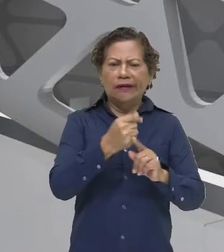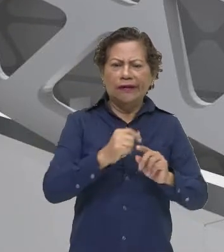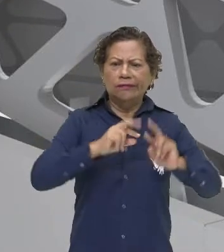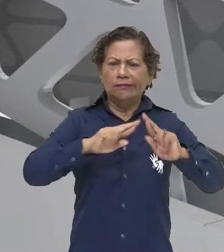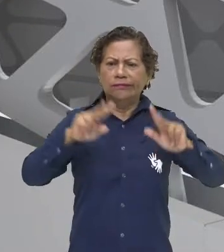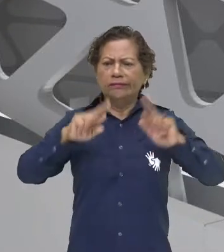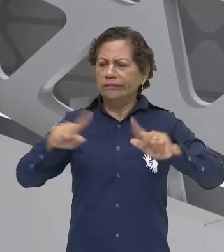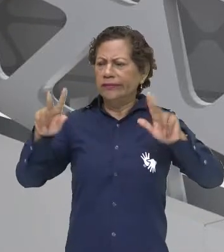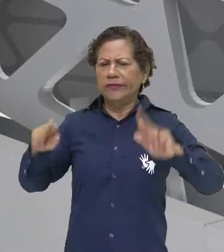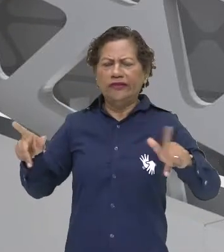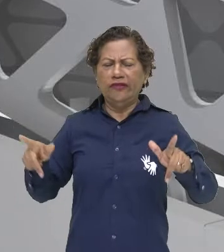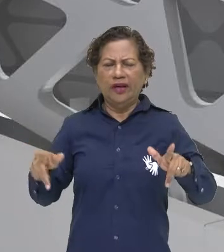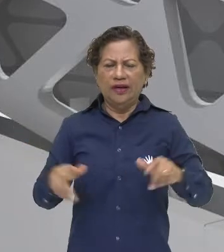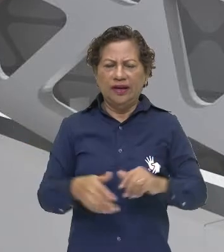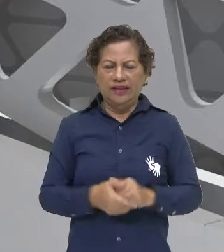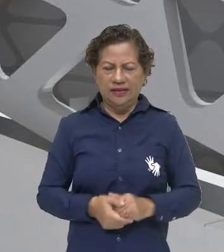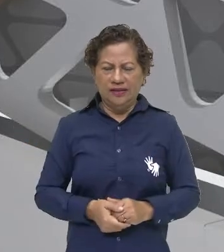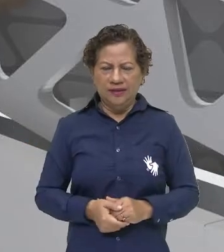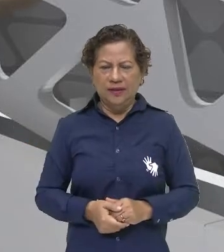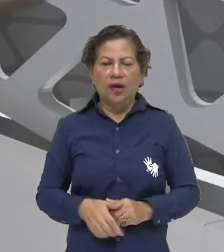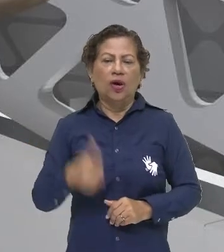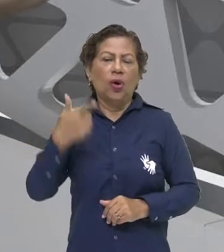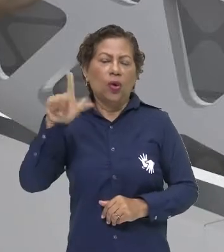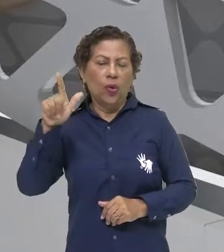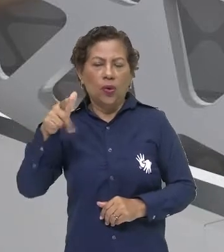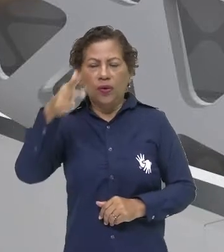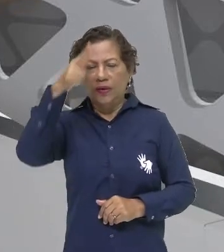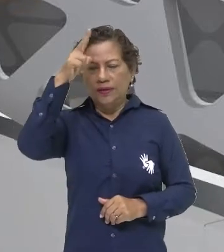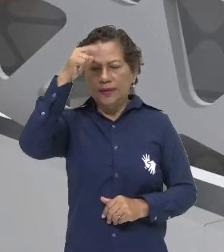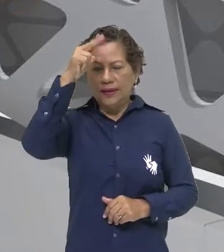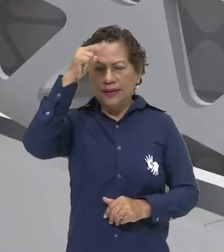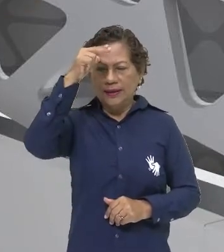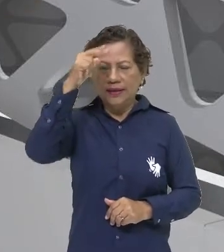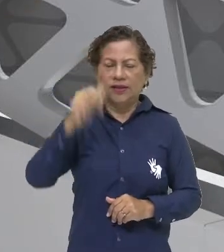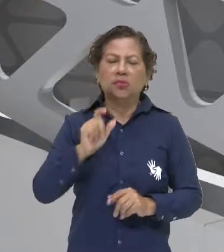acontecesse. Outro exemplo do dadaísmo. Vamos ver?